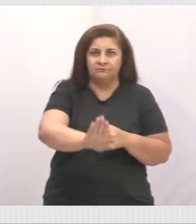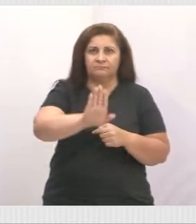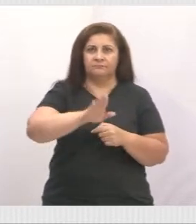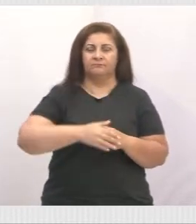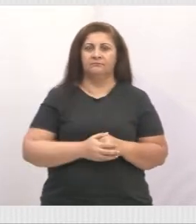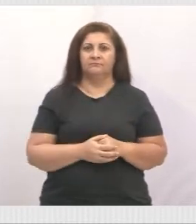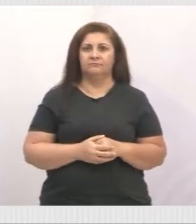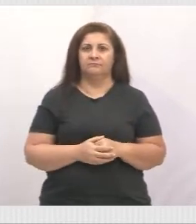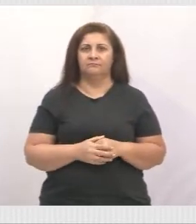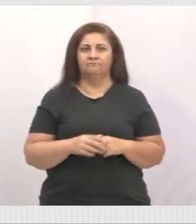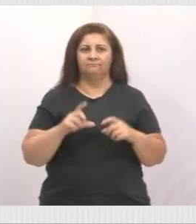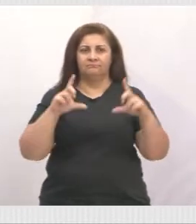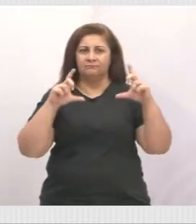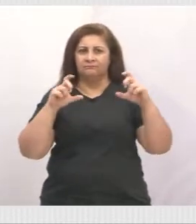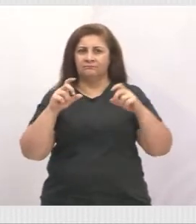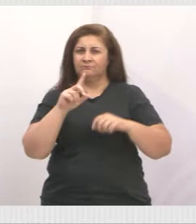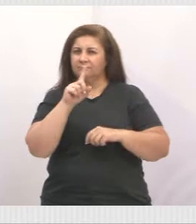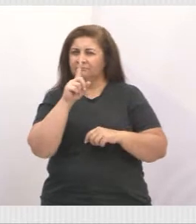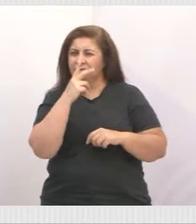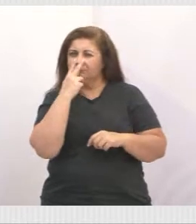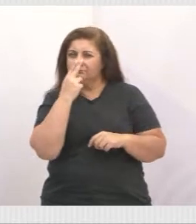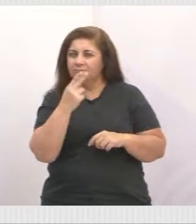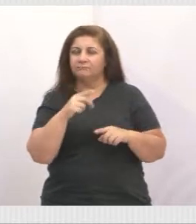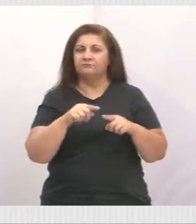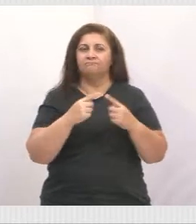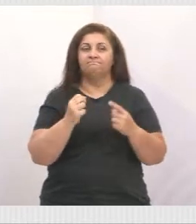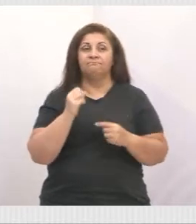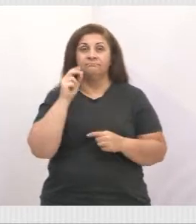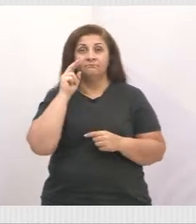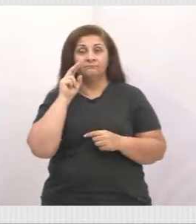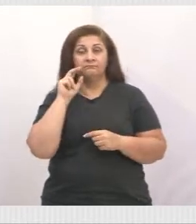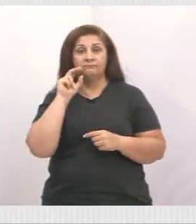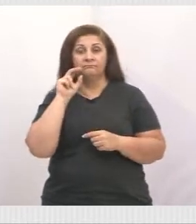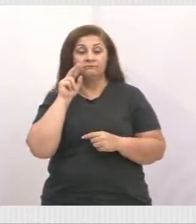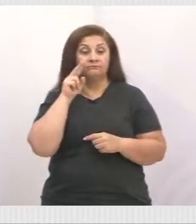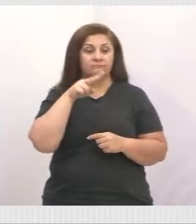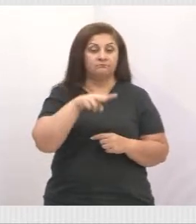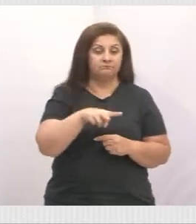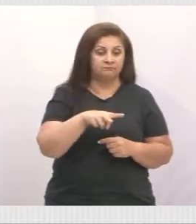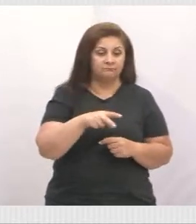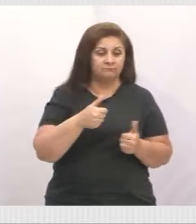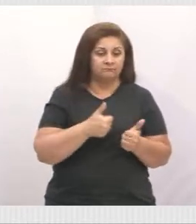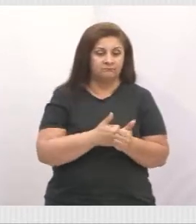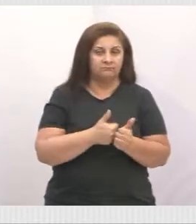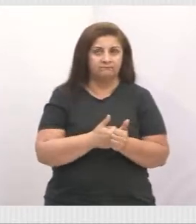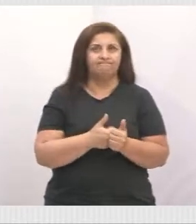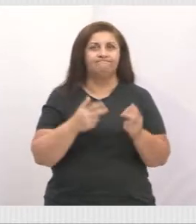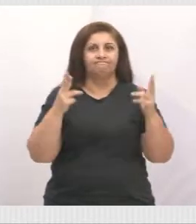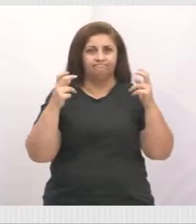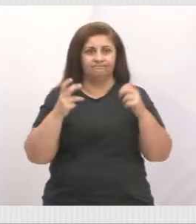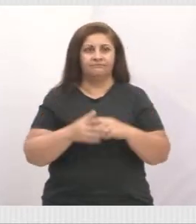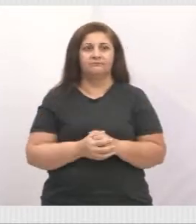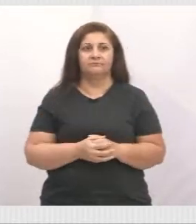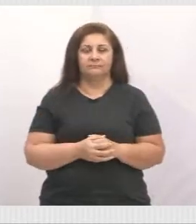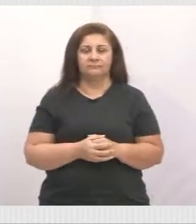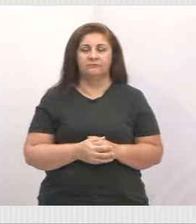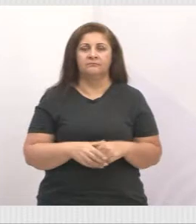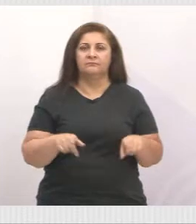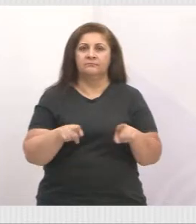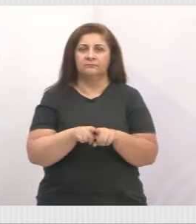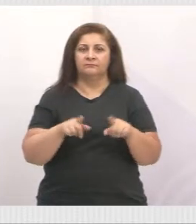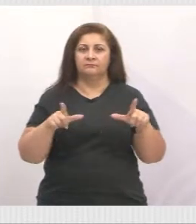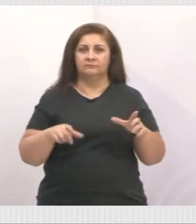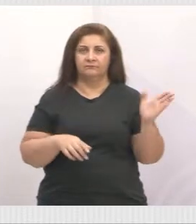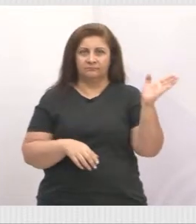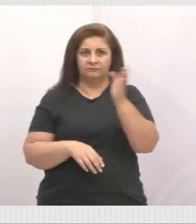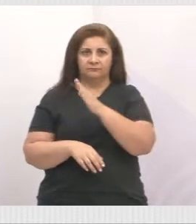Pela foto não dá para ver direito, é só quem vai de carro lá que vê. E também lá no mesmo local, pode